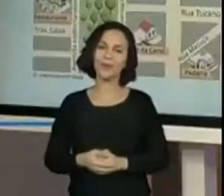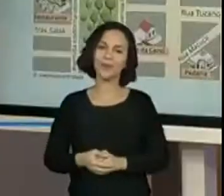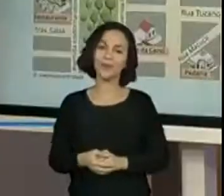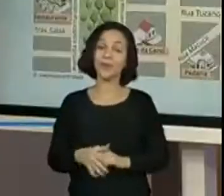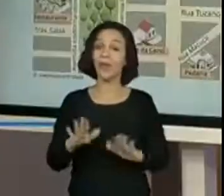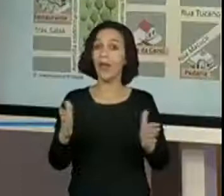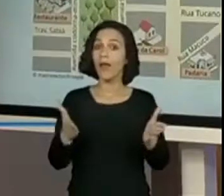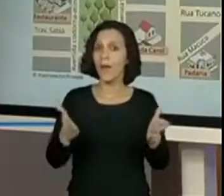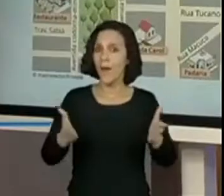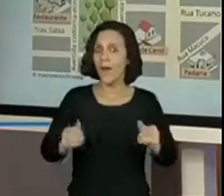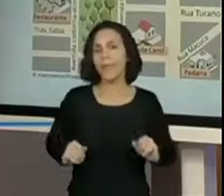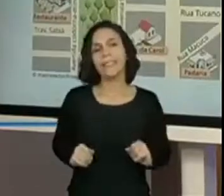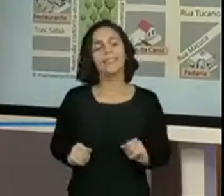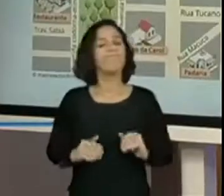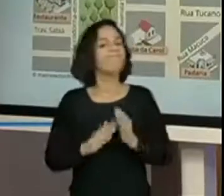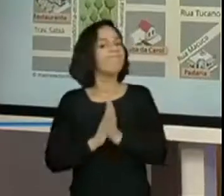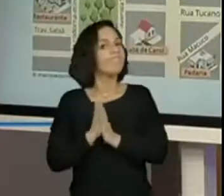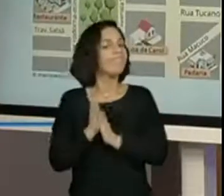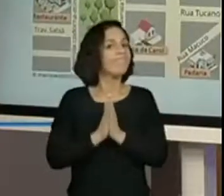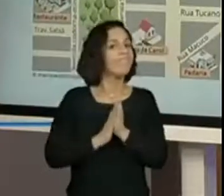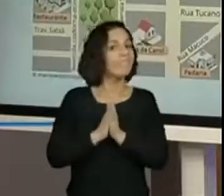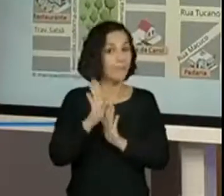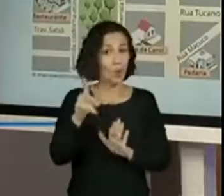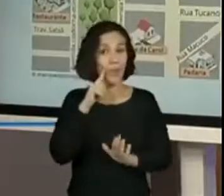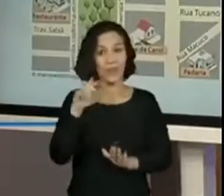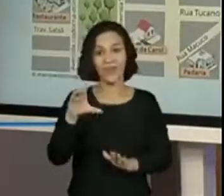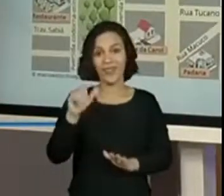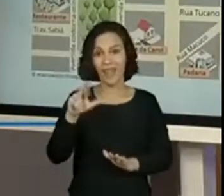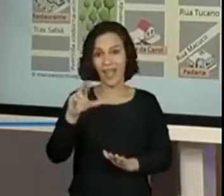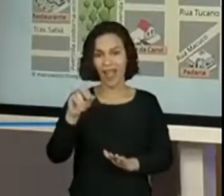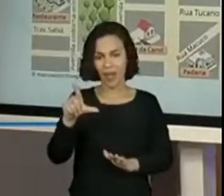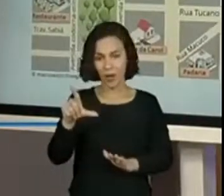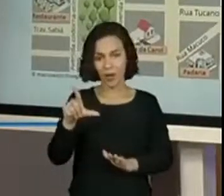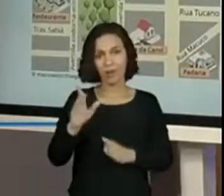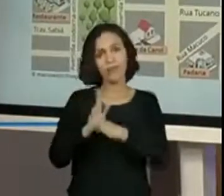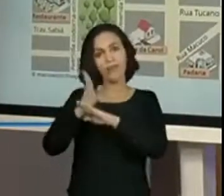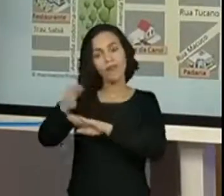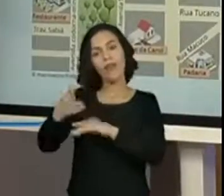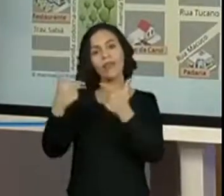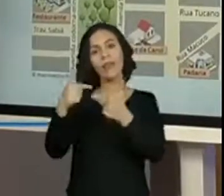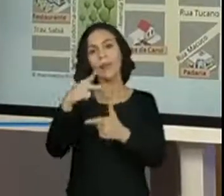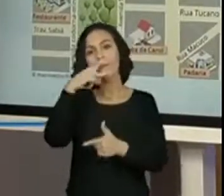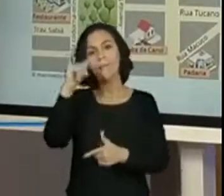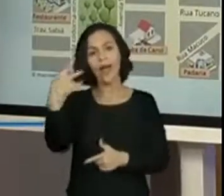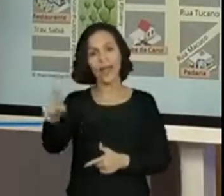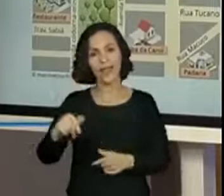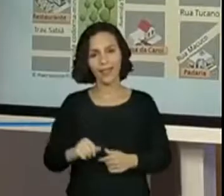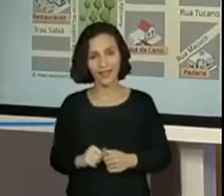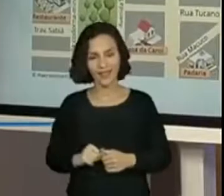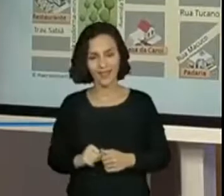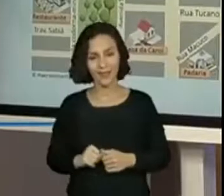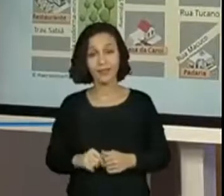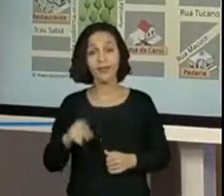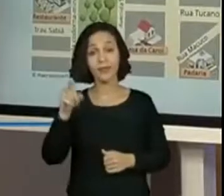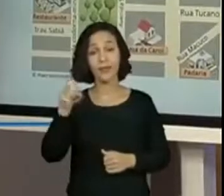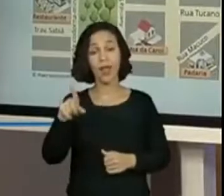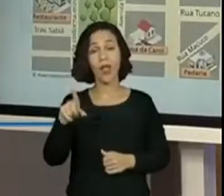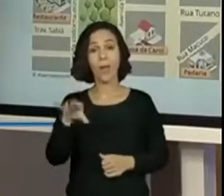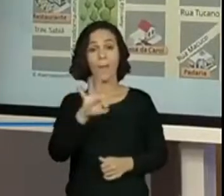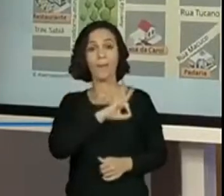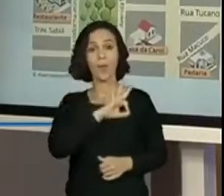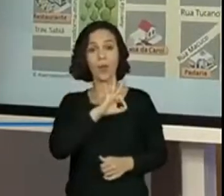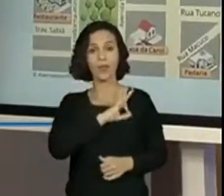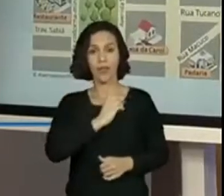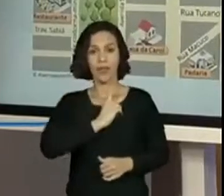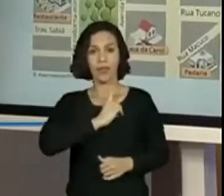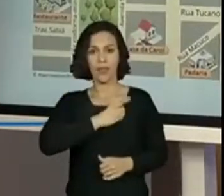Agora, a gente vai levar a Carol para o trabalho do pai dela. O pai da Carol é delegado de